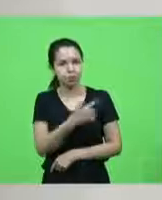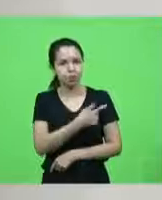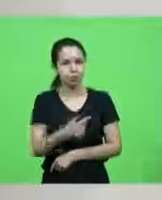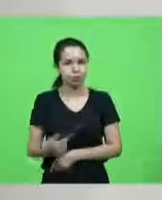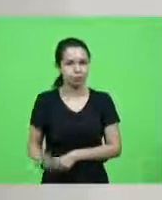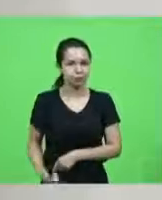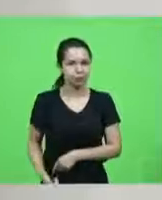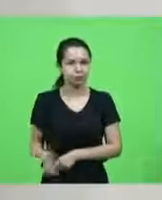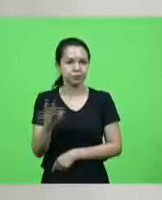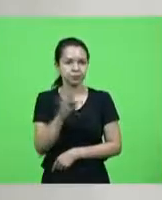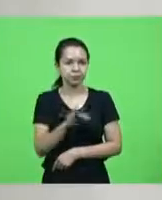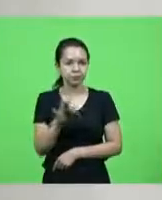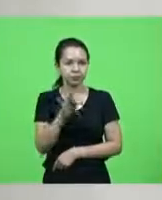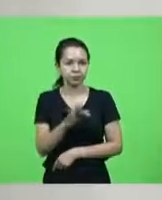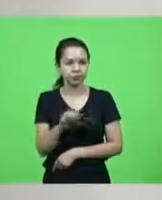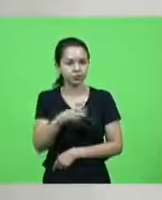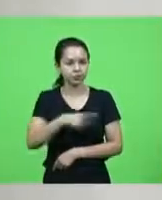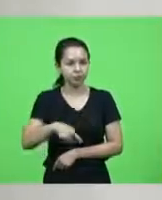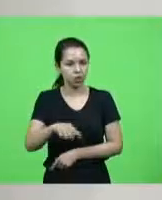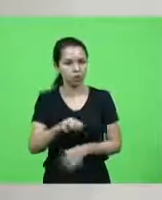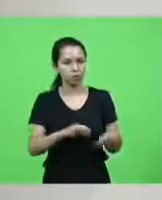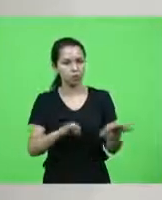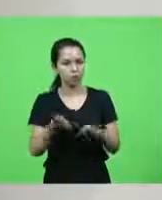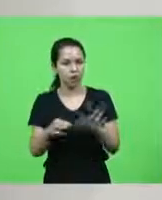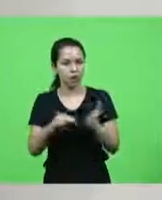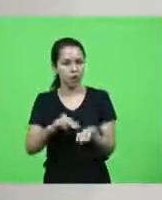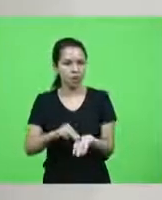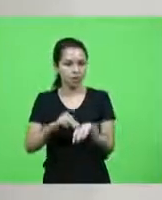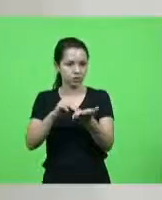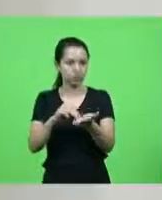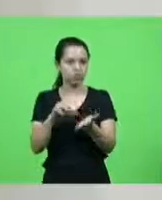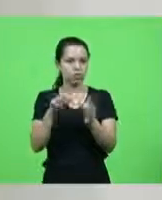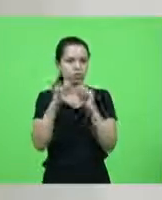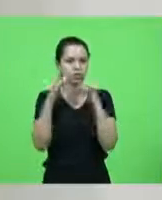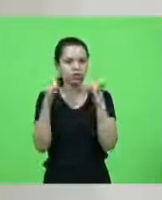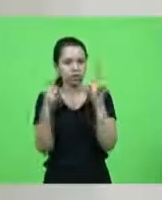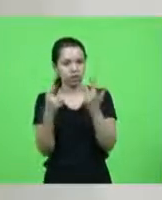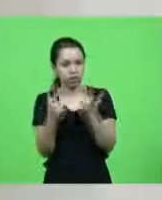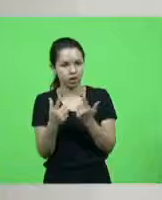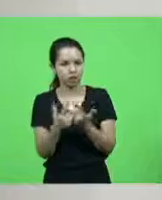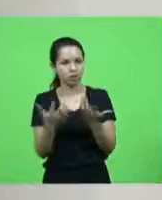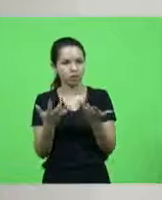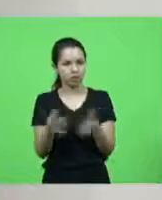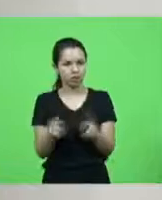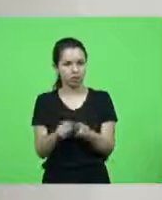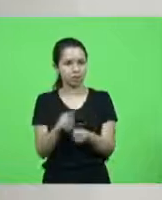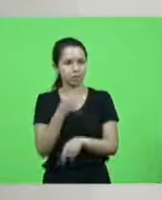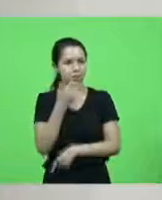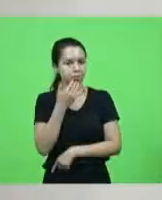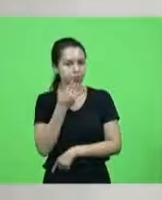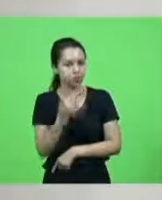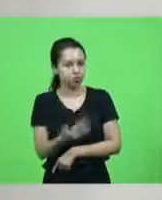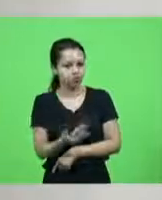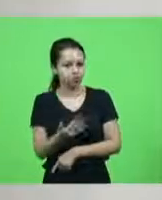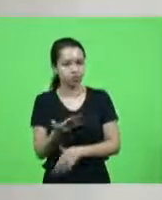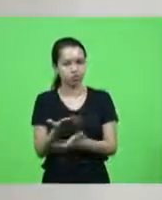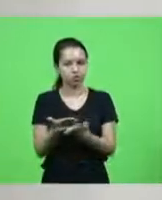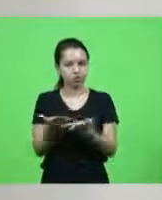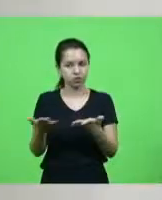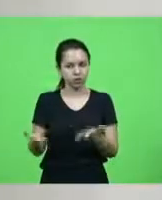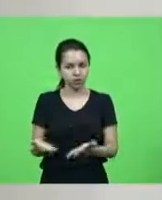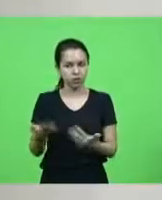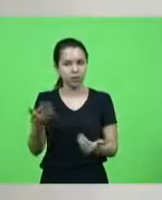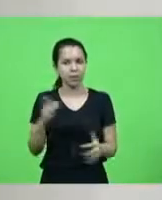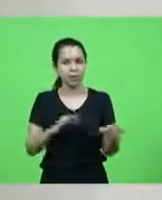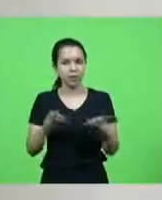nós já providenciamos uma moção nessa casa gostaria inclusive de pedir a mais colegas que fizessem